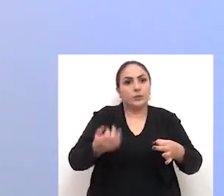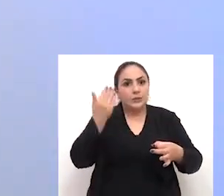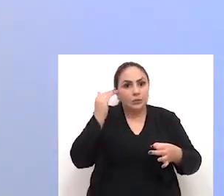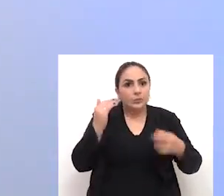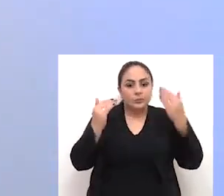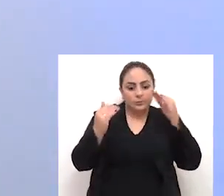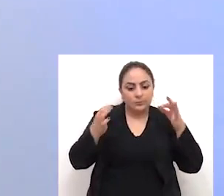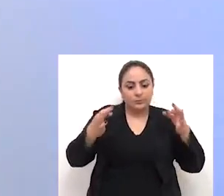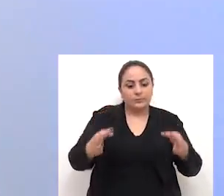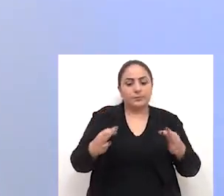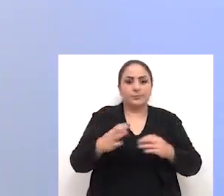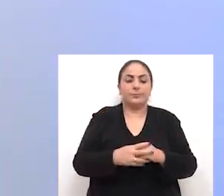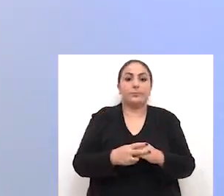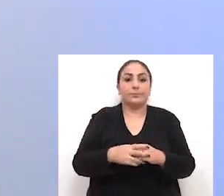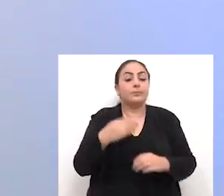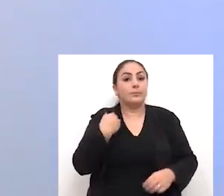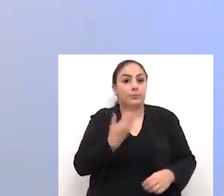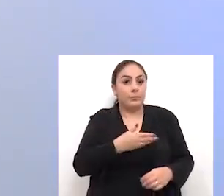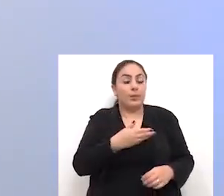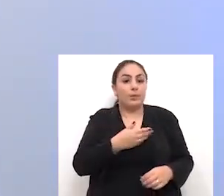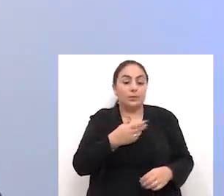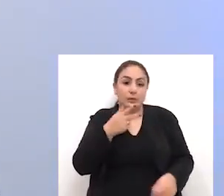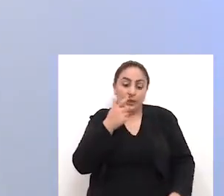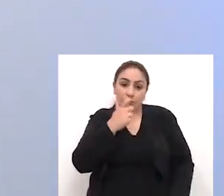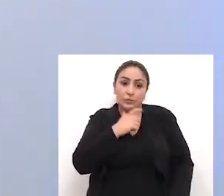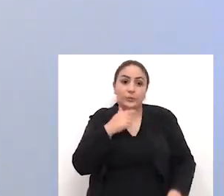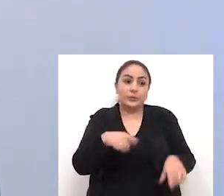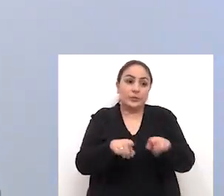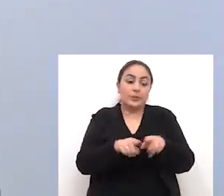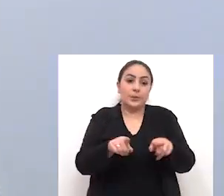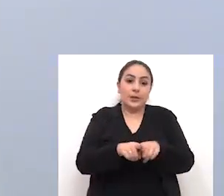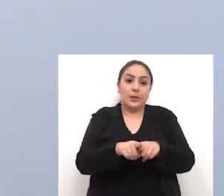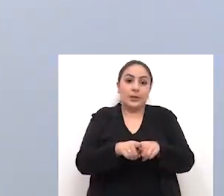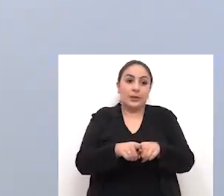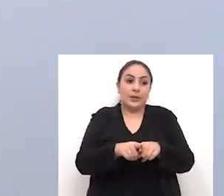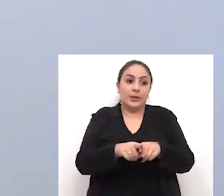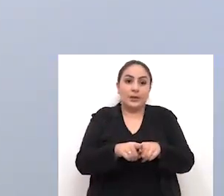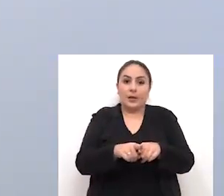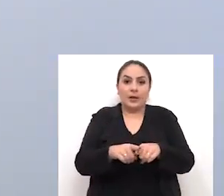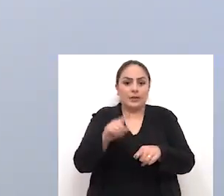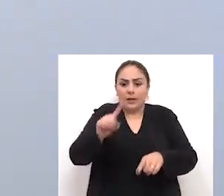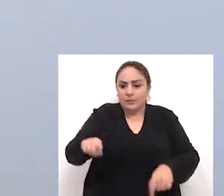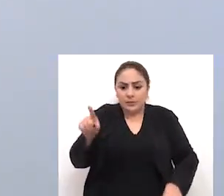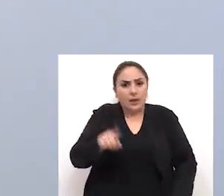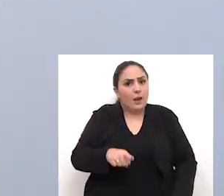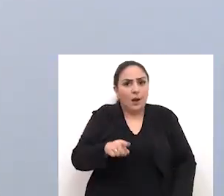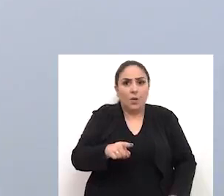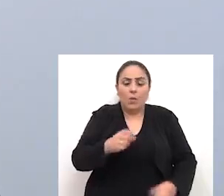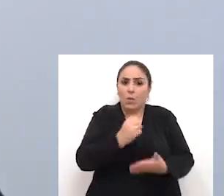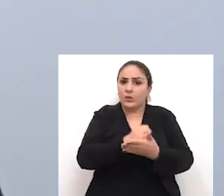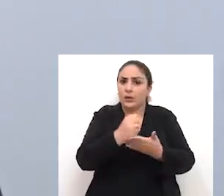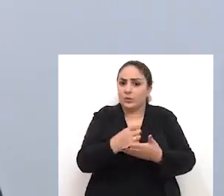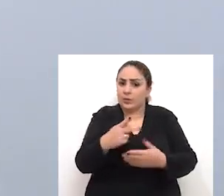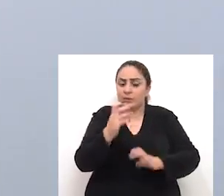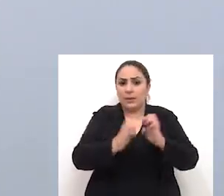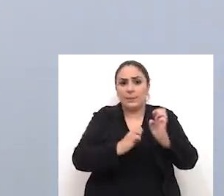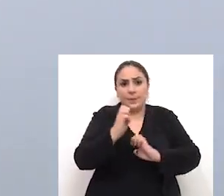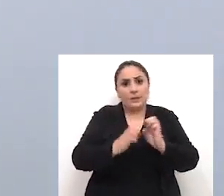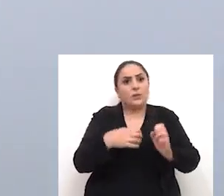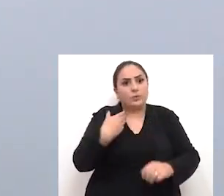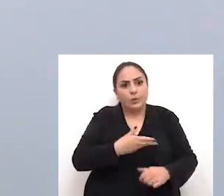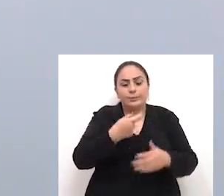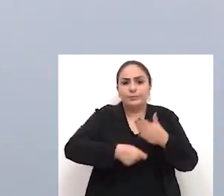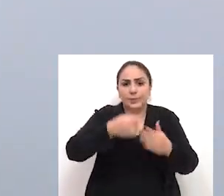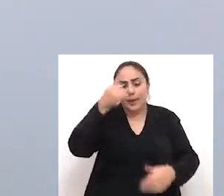desses itens. Nós chegamos a considerar a rescisão do contrato com essa empresa, o que nós tentamos evitar a